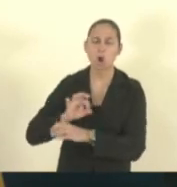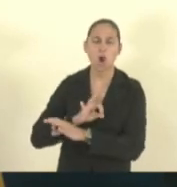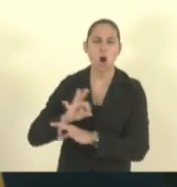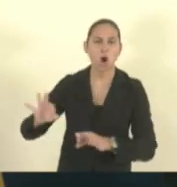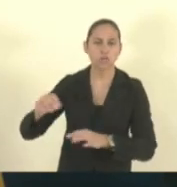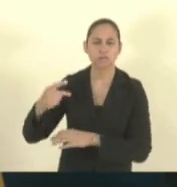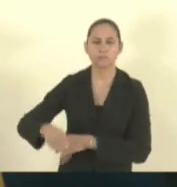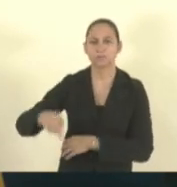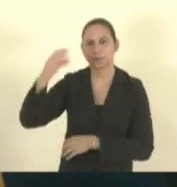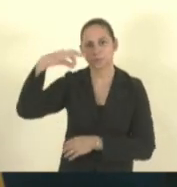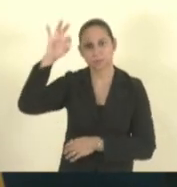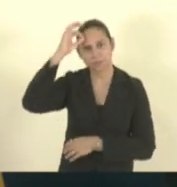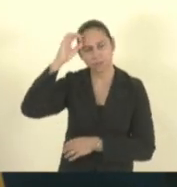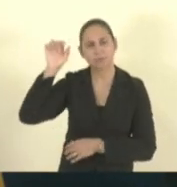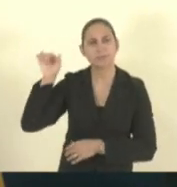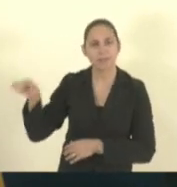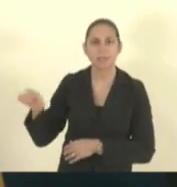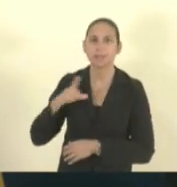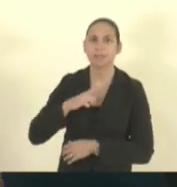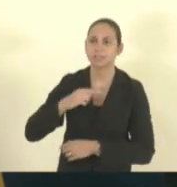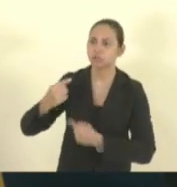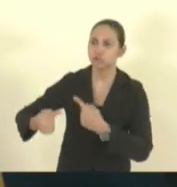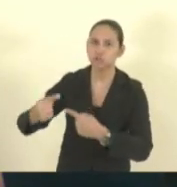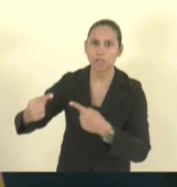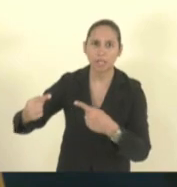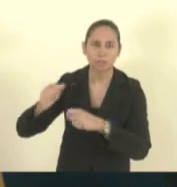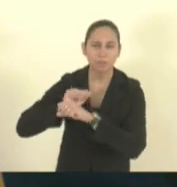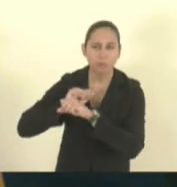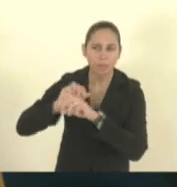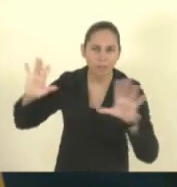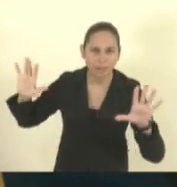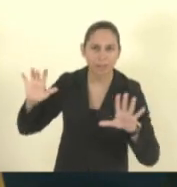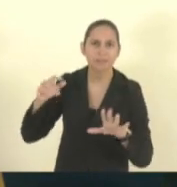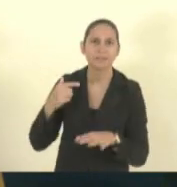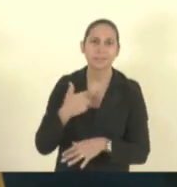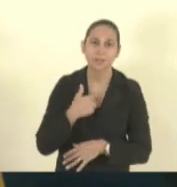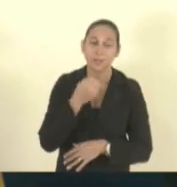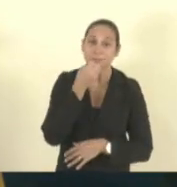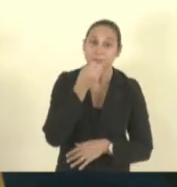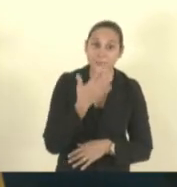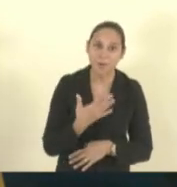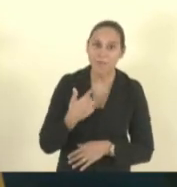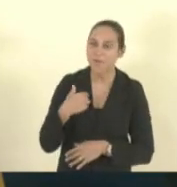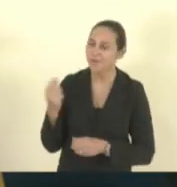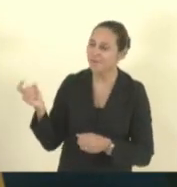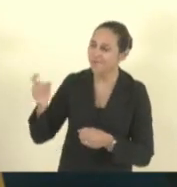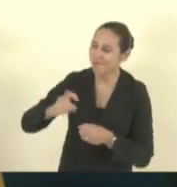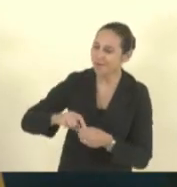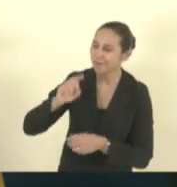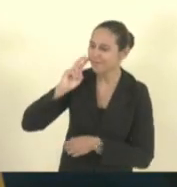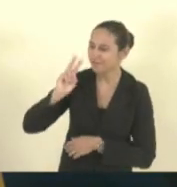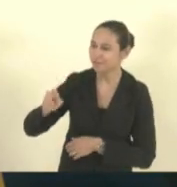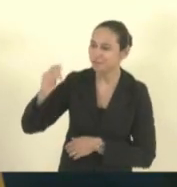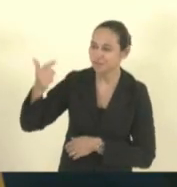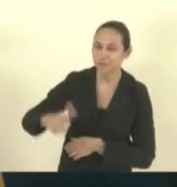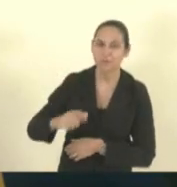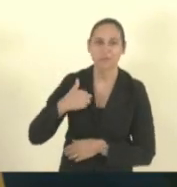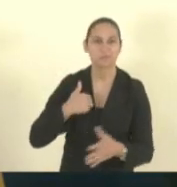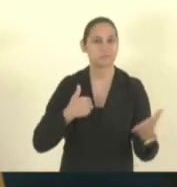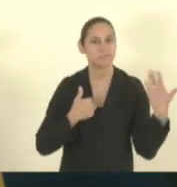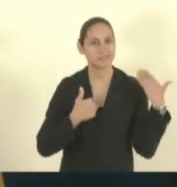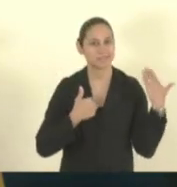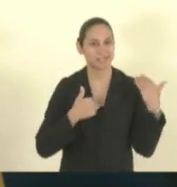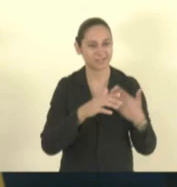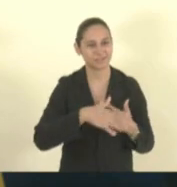Santo é uma pessoa de diálogo extremo então assim pra mim foi muito bom revê-la eu tinha saído da comissão de educação